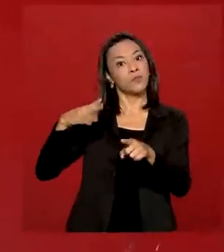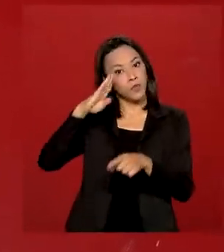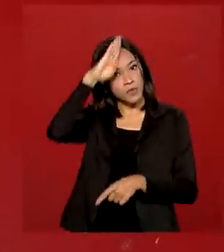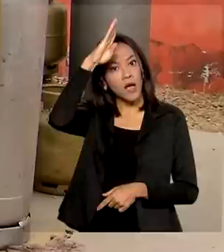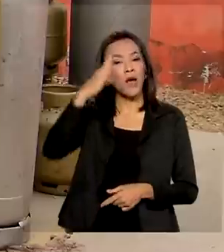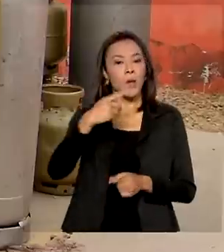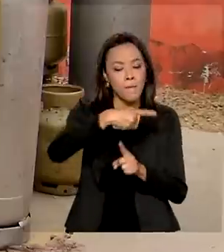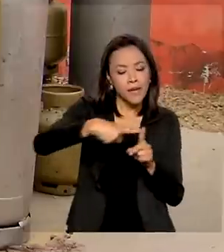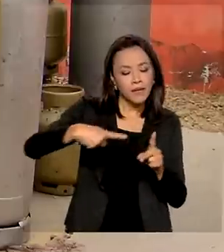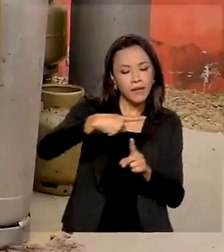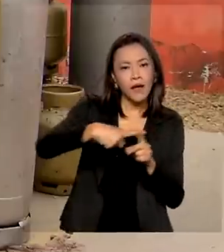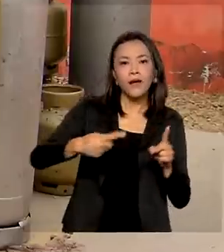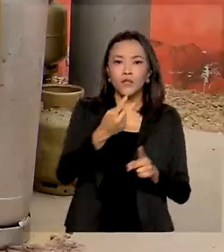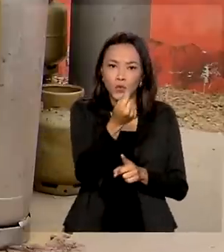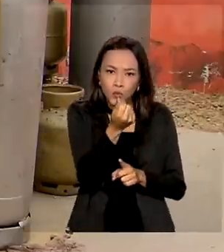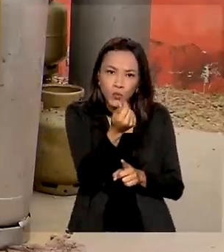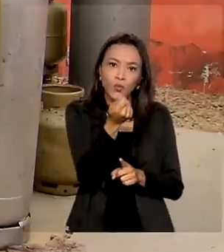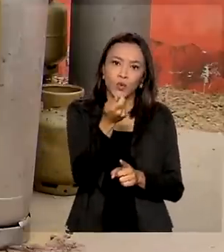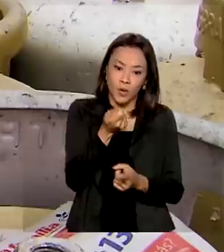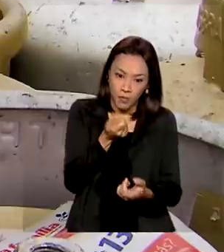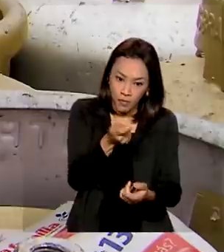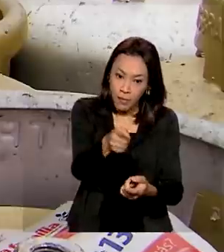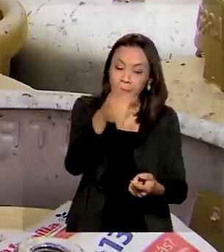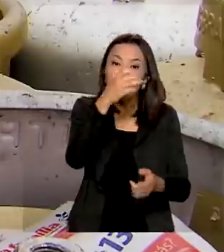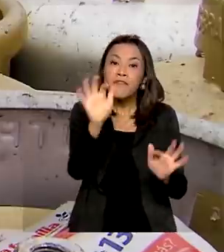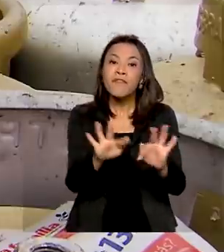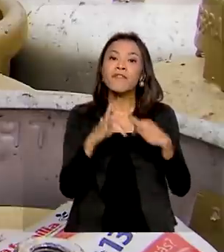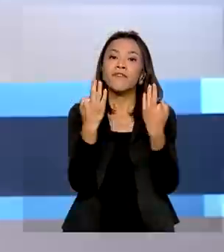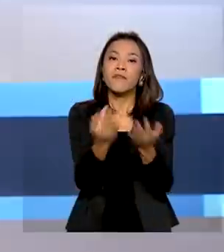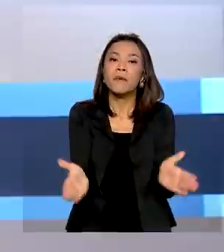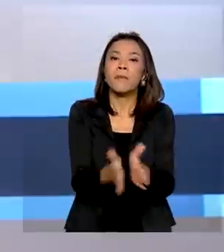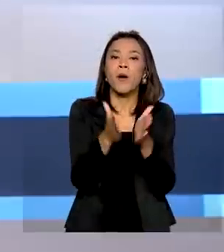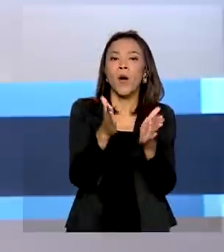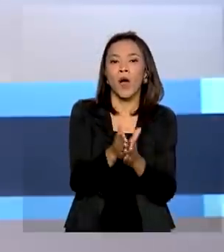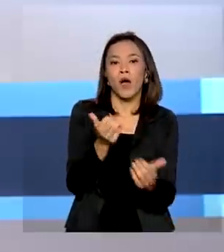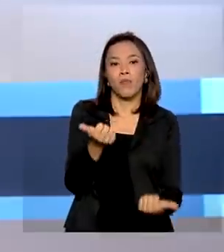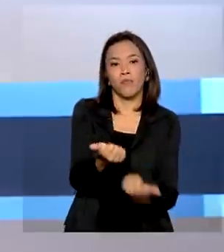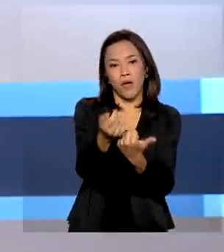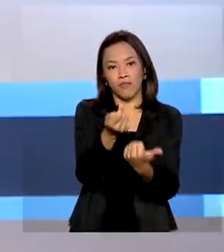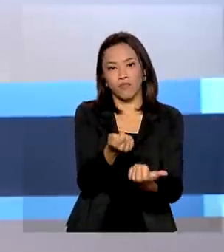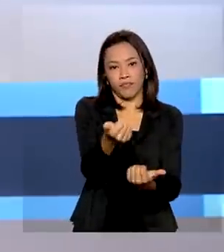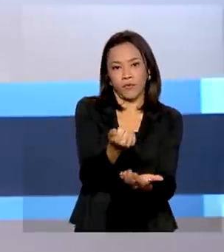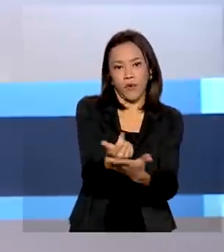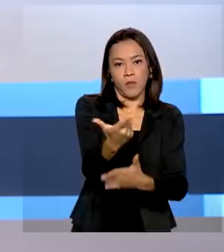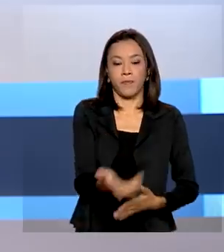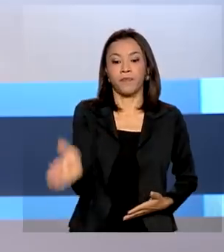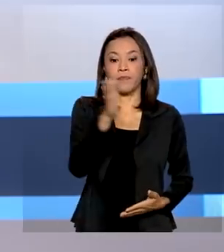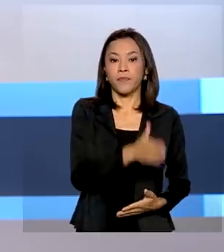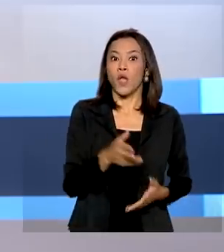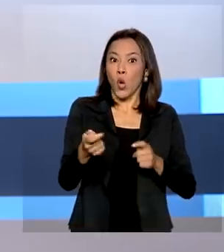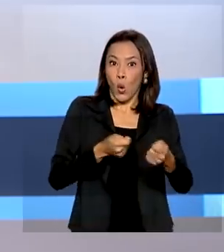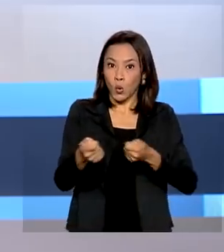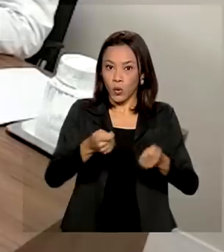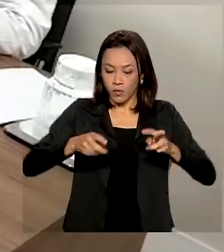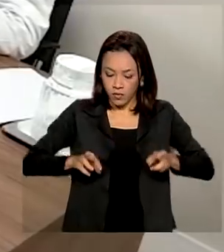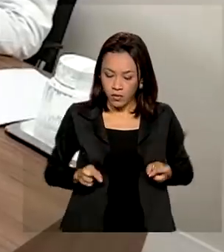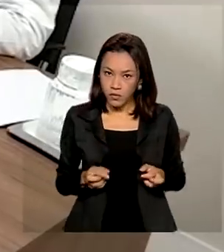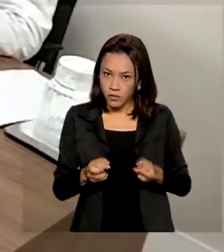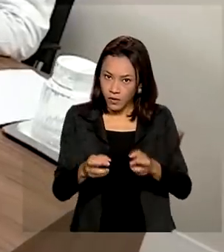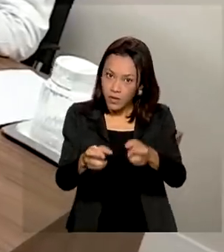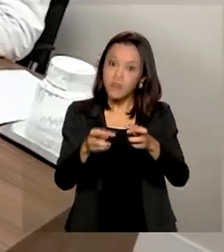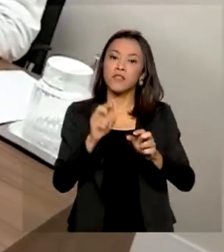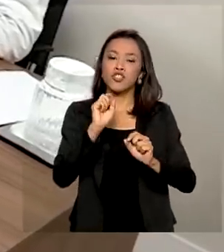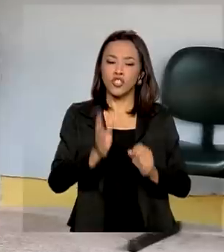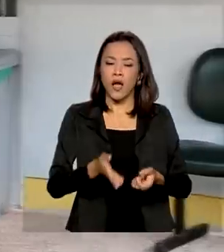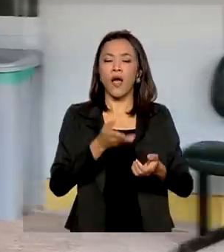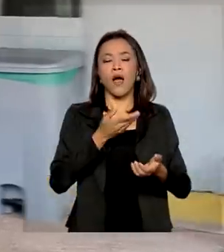metade do valor do botijão para famílias de baixa renda. Prevenção e controle ao câncer. Sancionado projeto